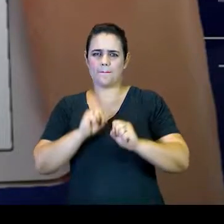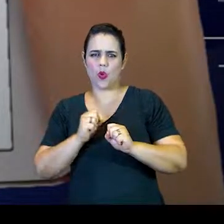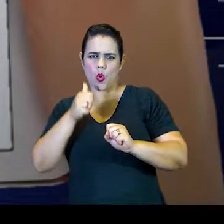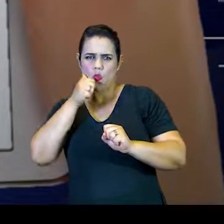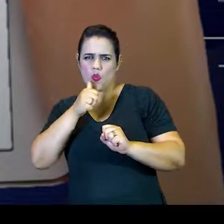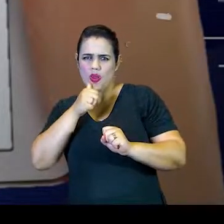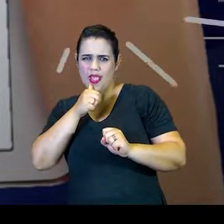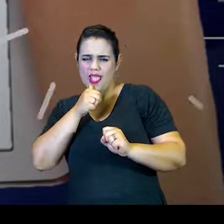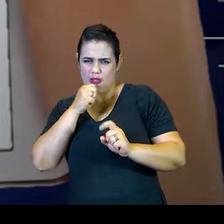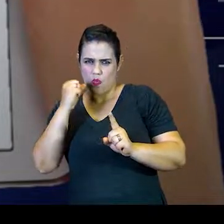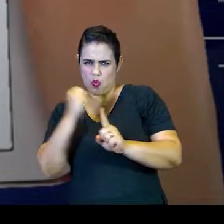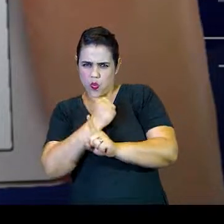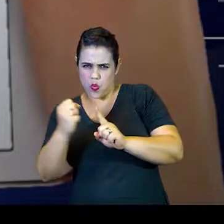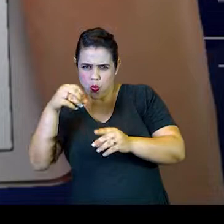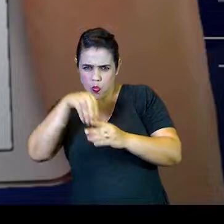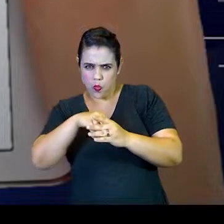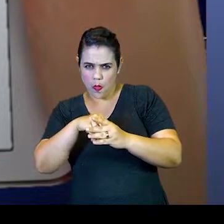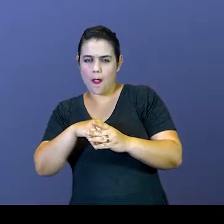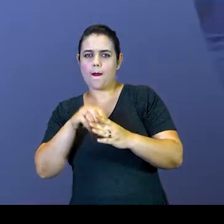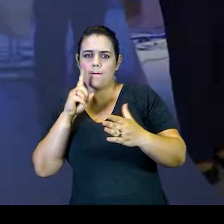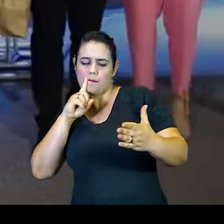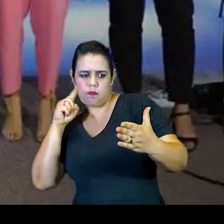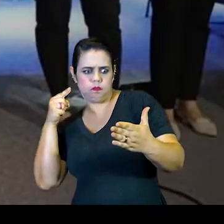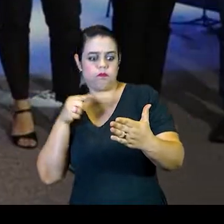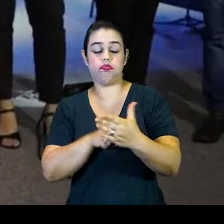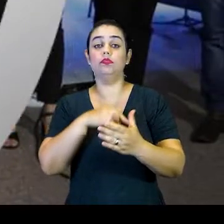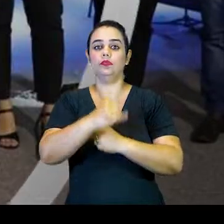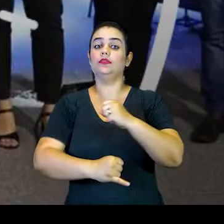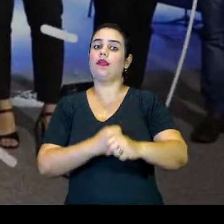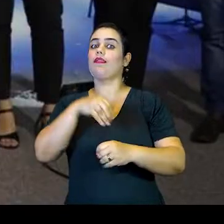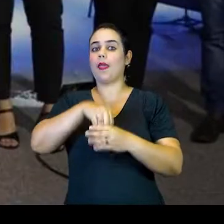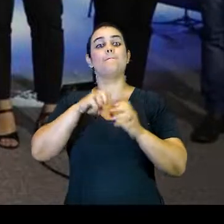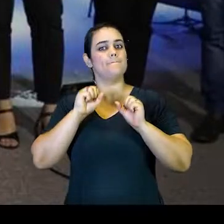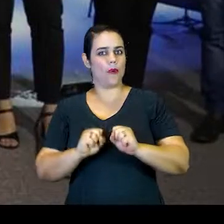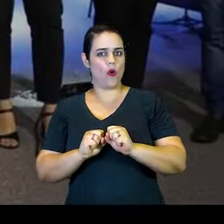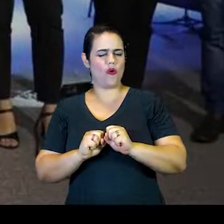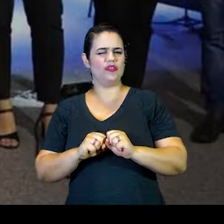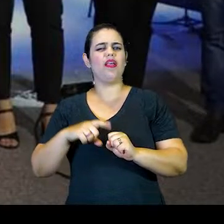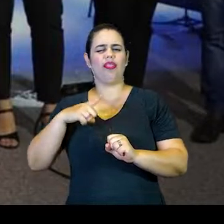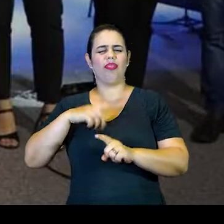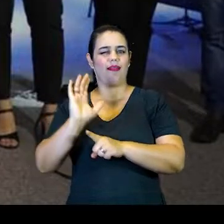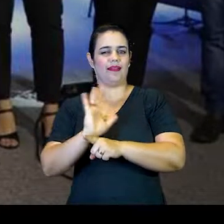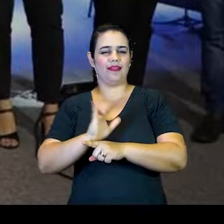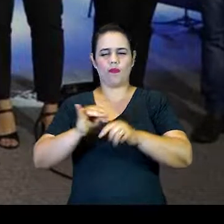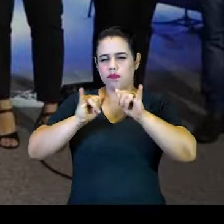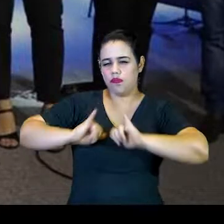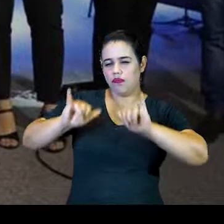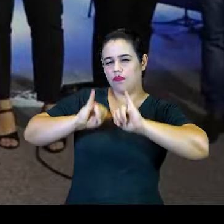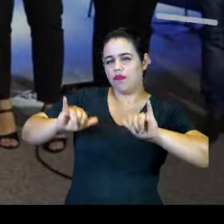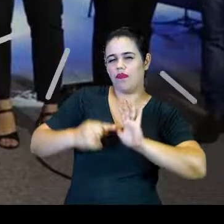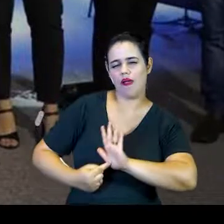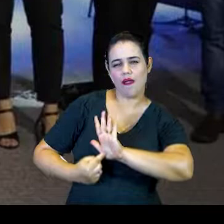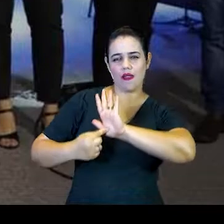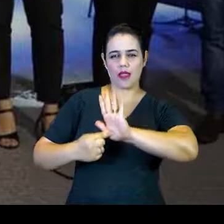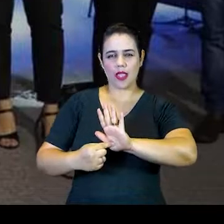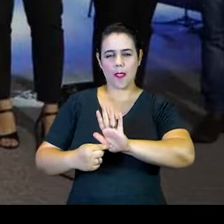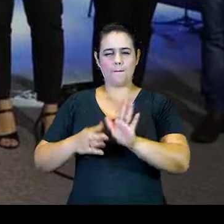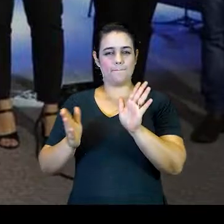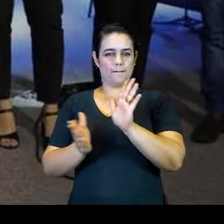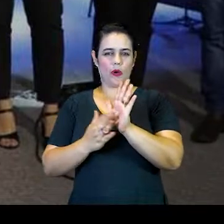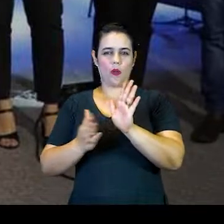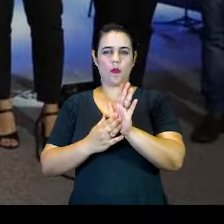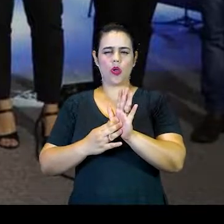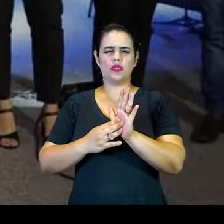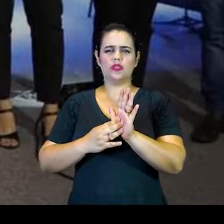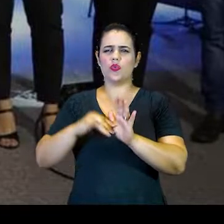pedirem medidas protetivas pela internet. Tem mais, tem cinema em série no InspiraCine Mulheres, que propõe a